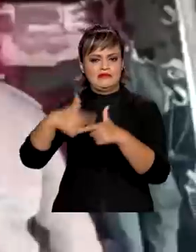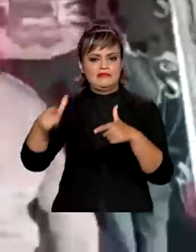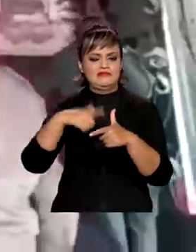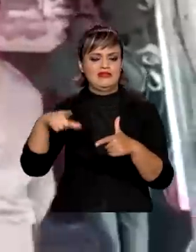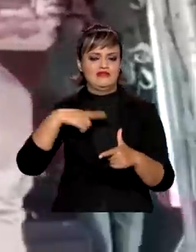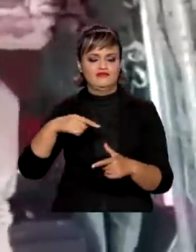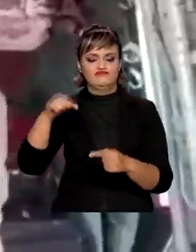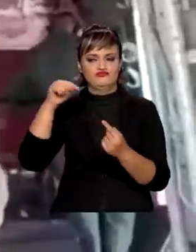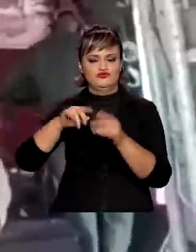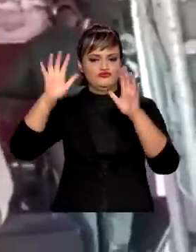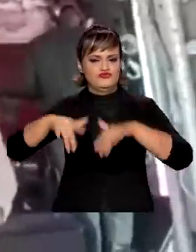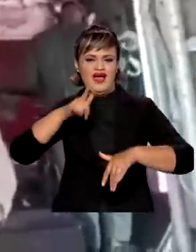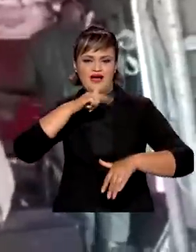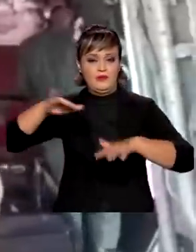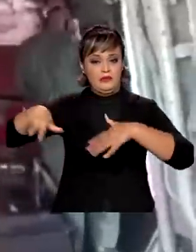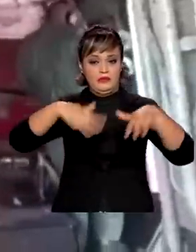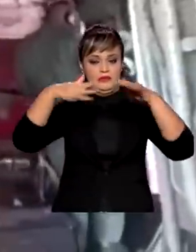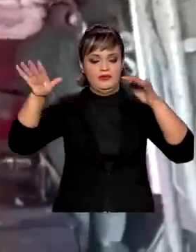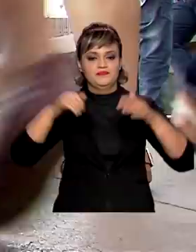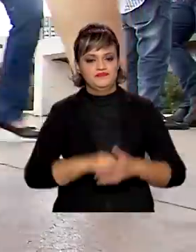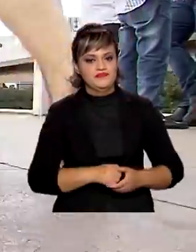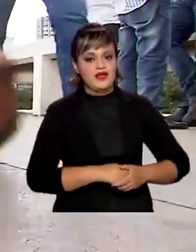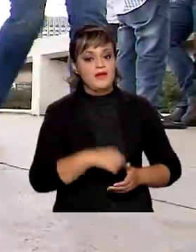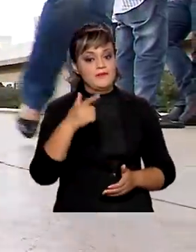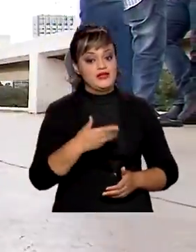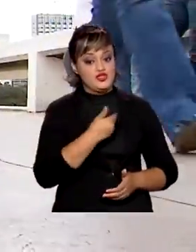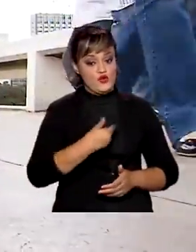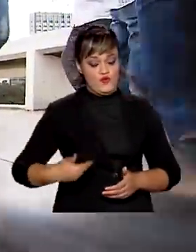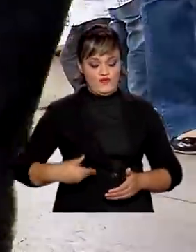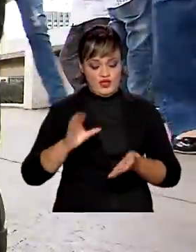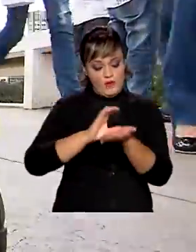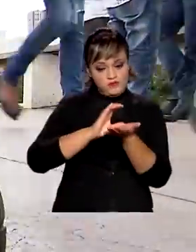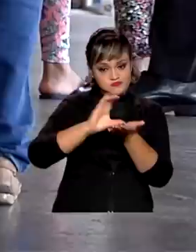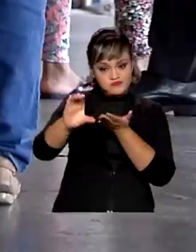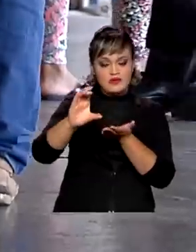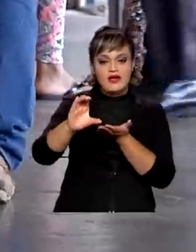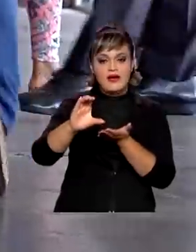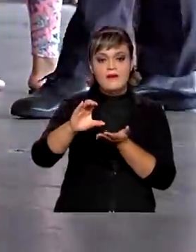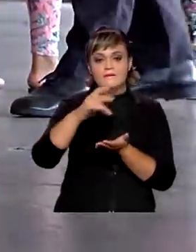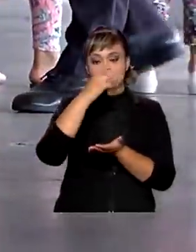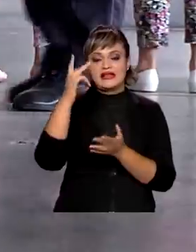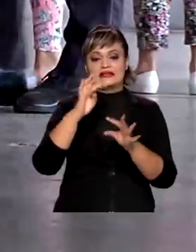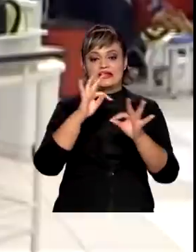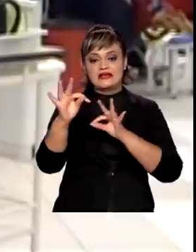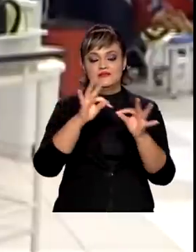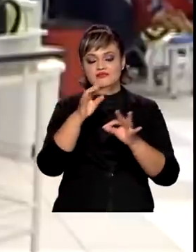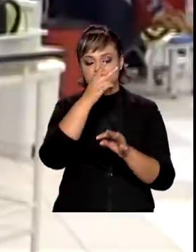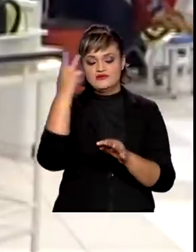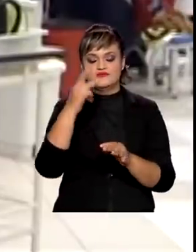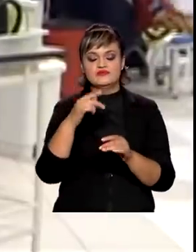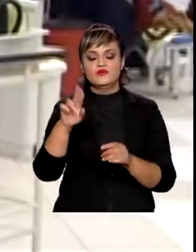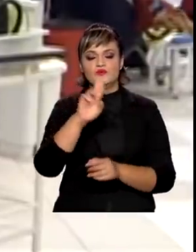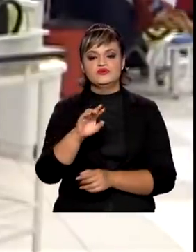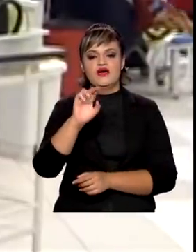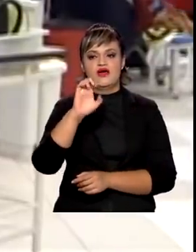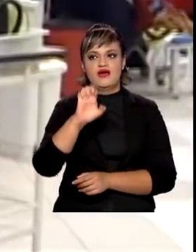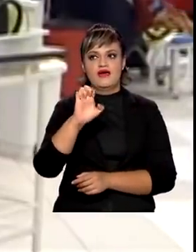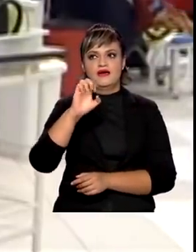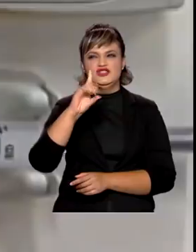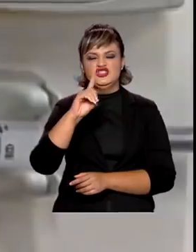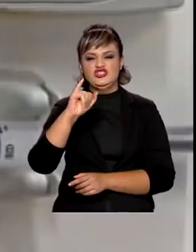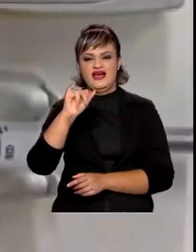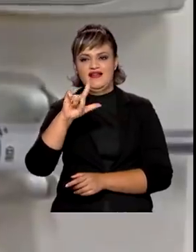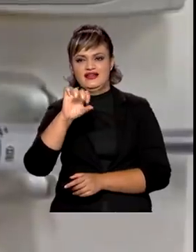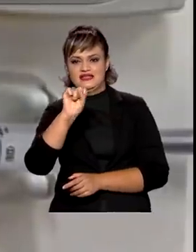pelas enchentes. Governo aumenta repasse de recursos para tratamento de pacientes que fazem diálise